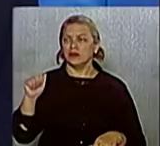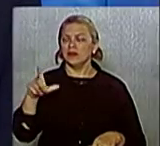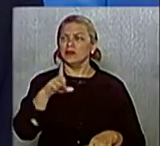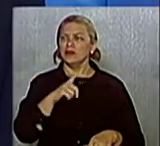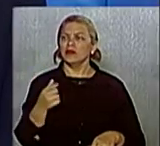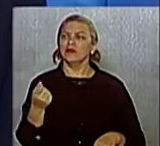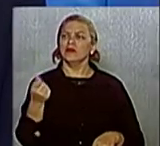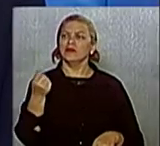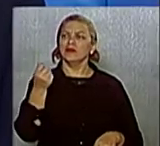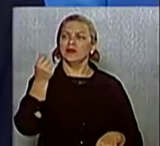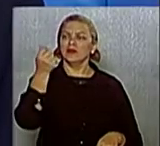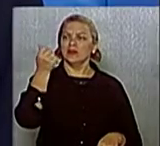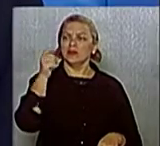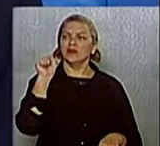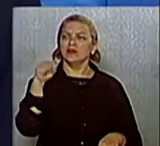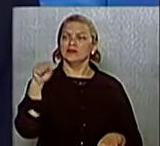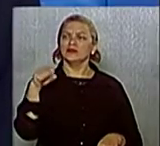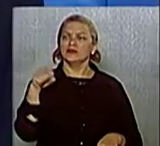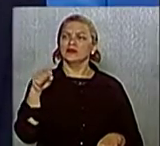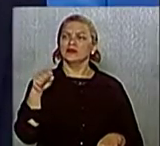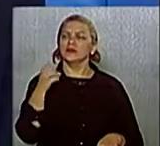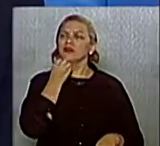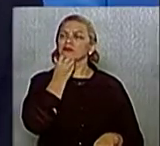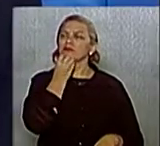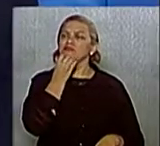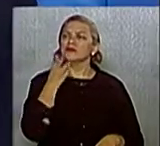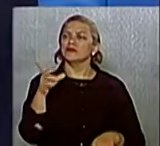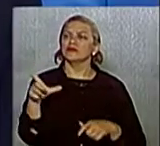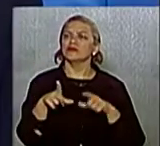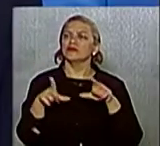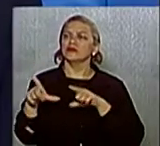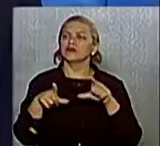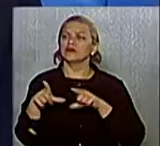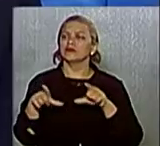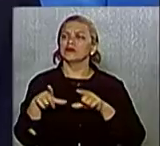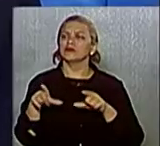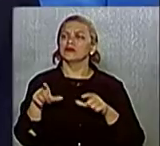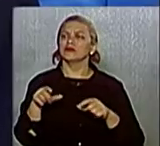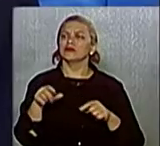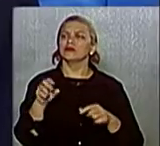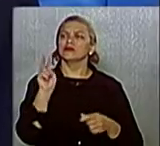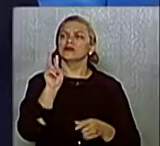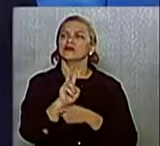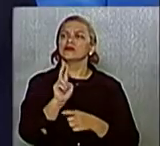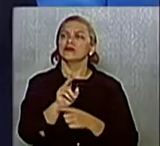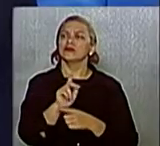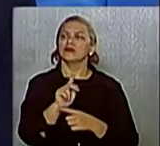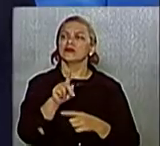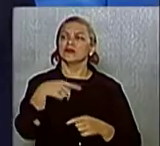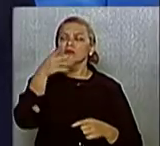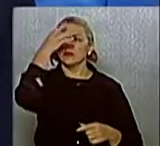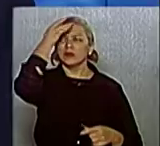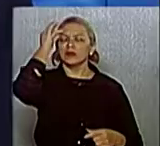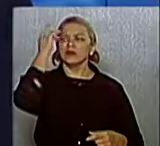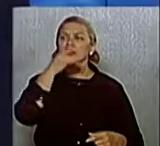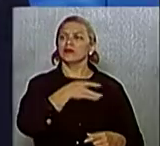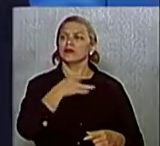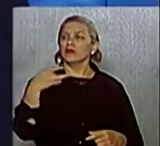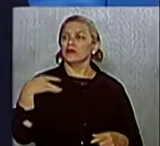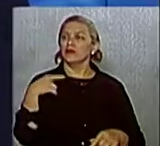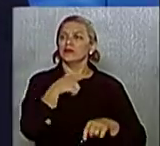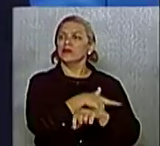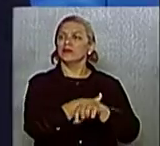O lucro da empresa pública é o bom serviço prestado a você, cidadão. Na saúde, na educação, na